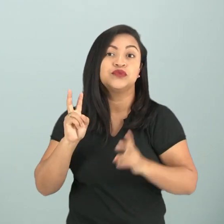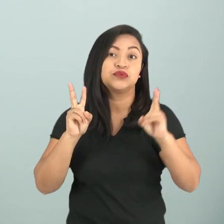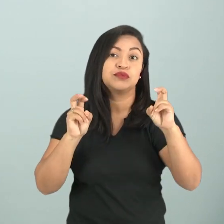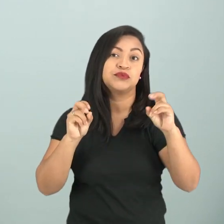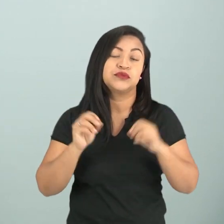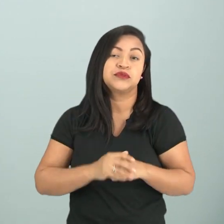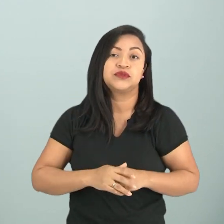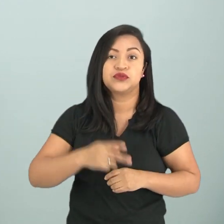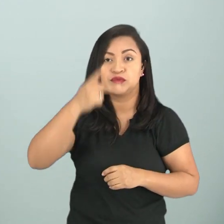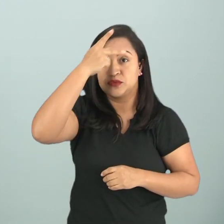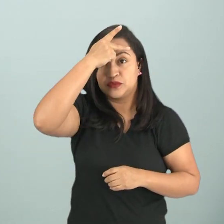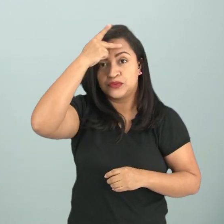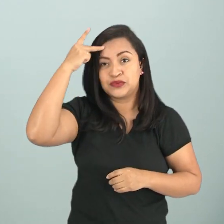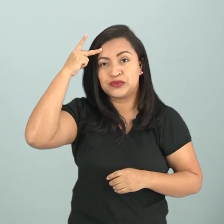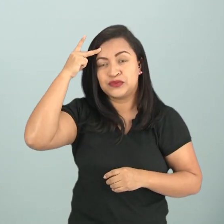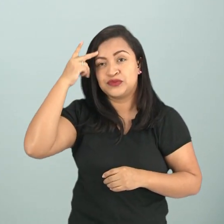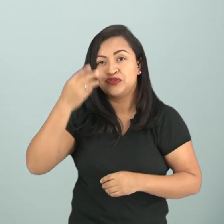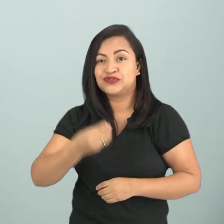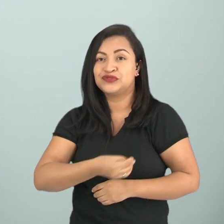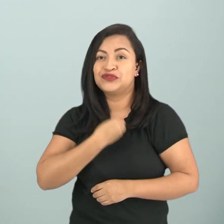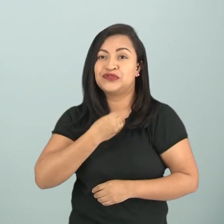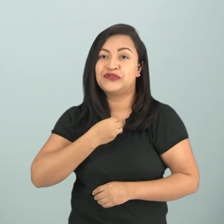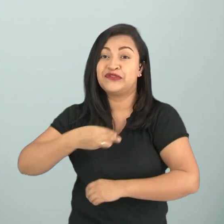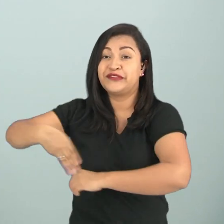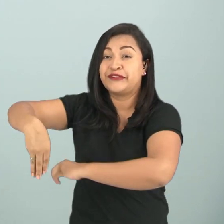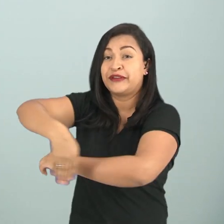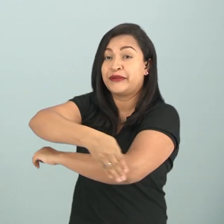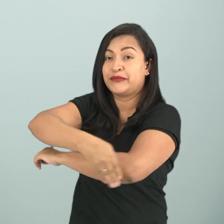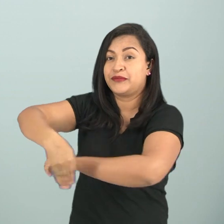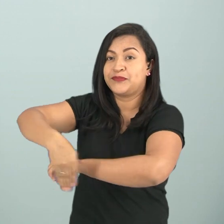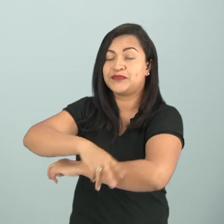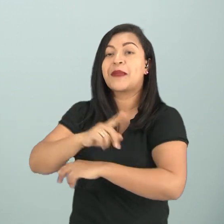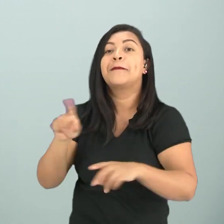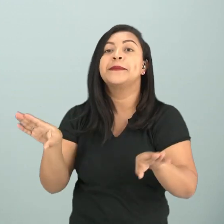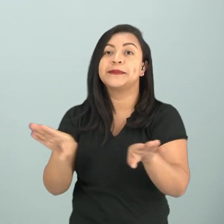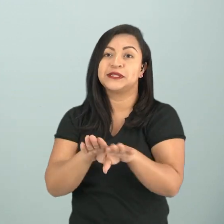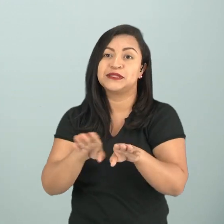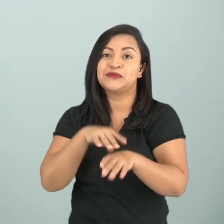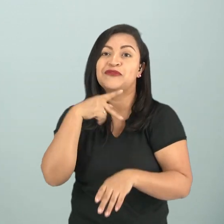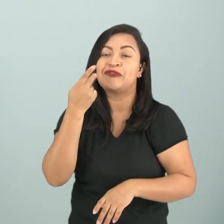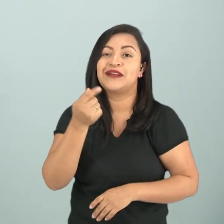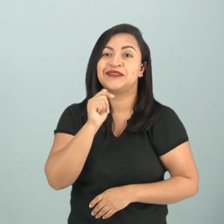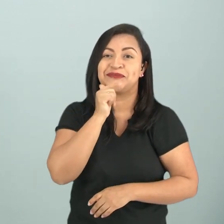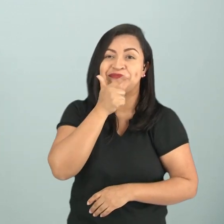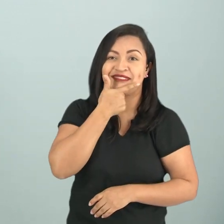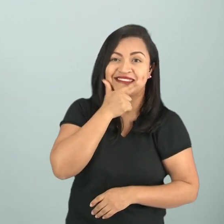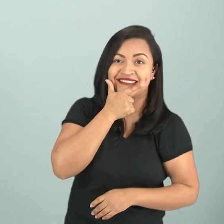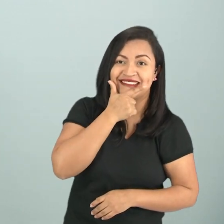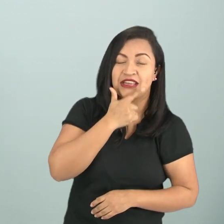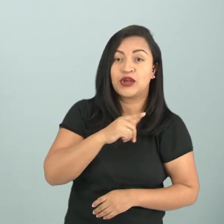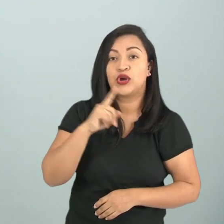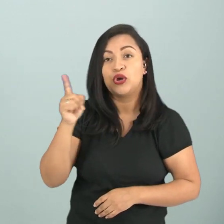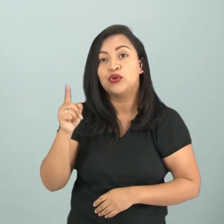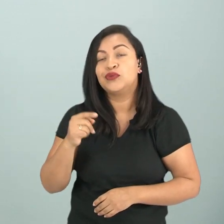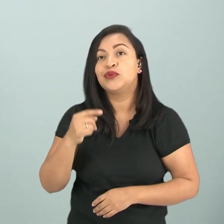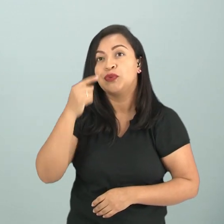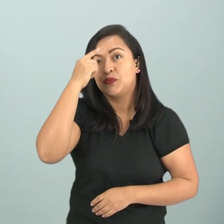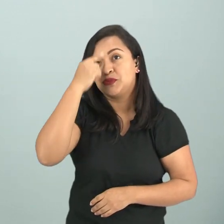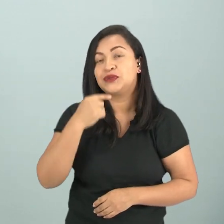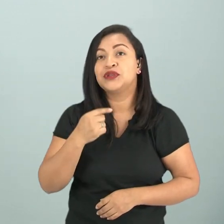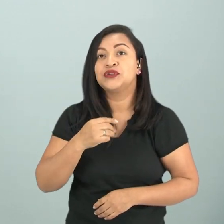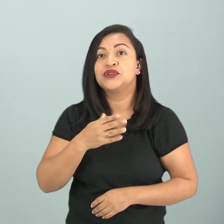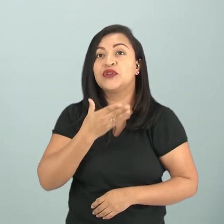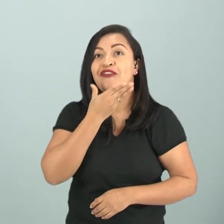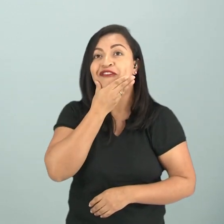morar. E além disso, esse texto faz uso do humor, porque é cômico. O personagem que representa a figura do